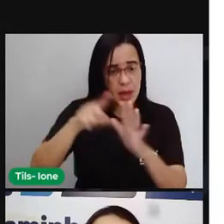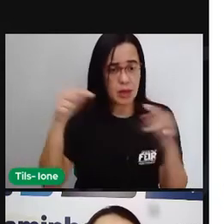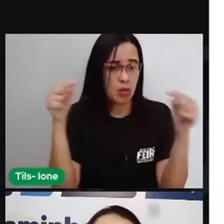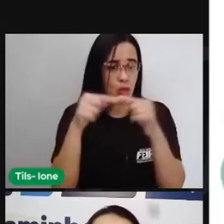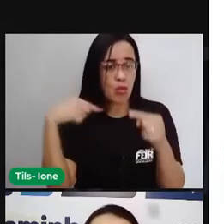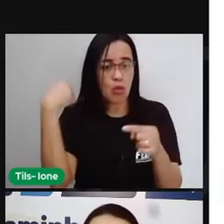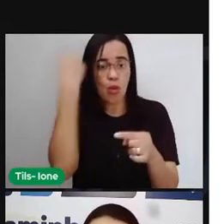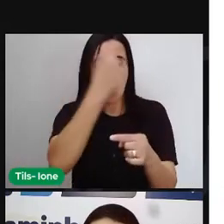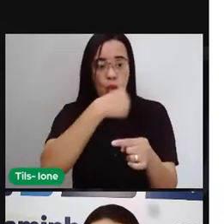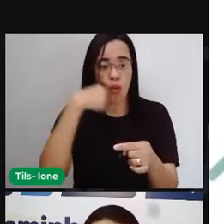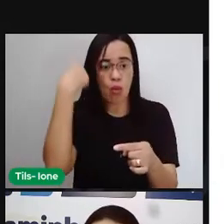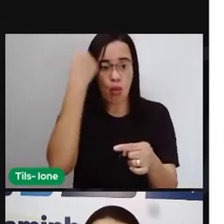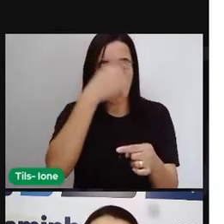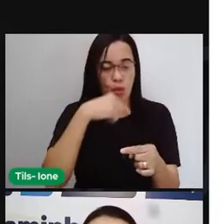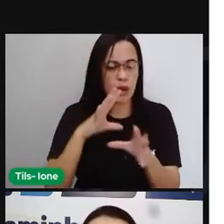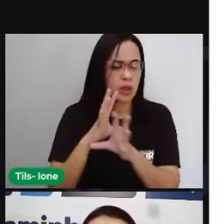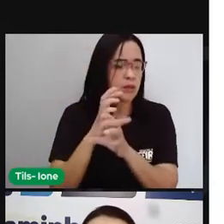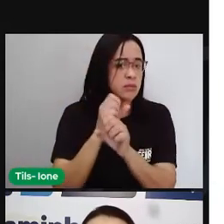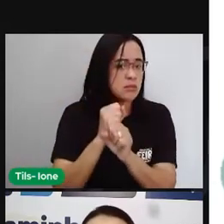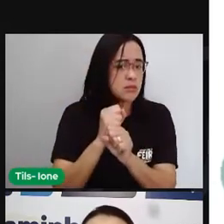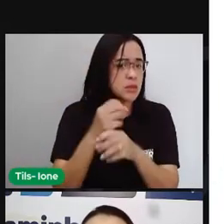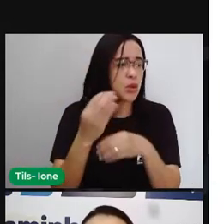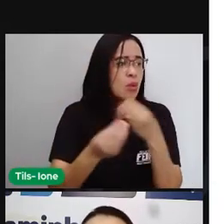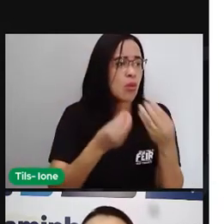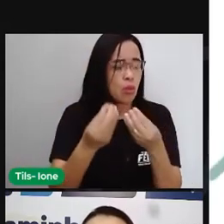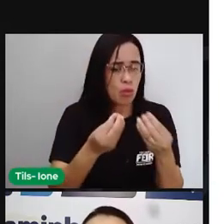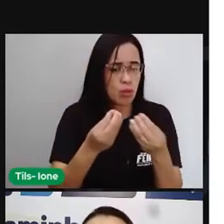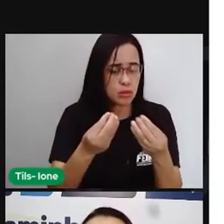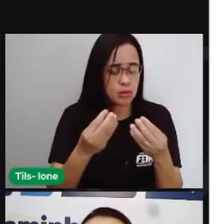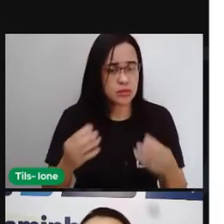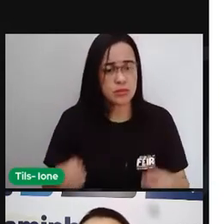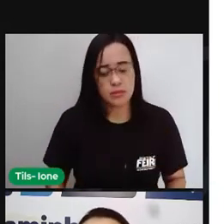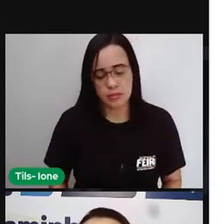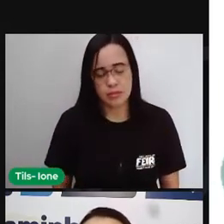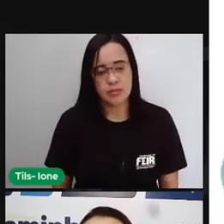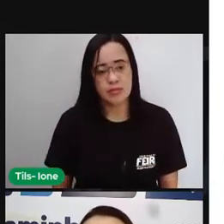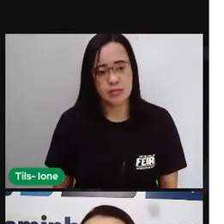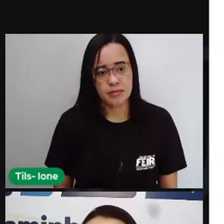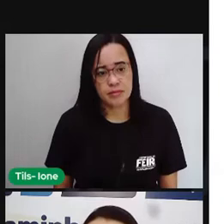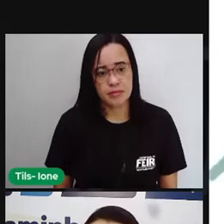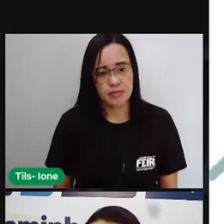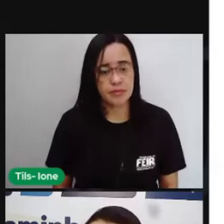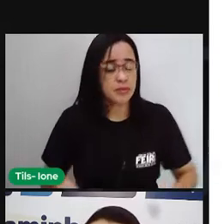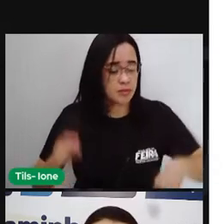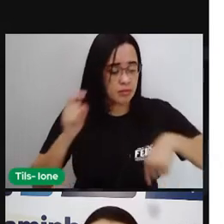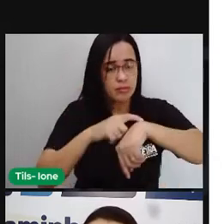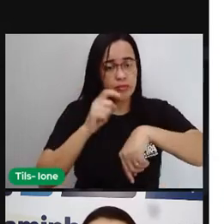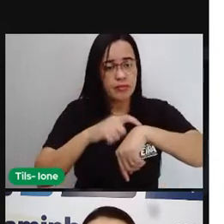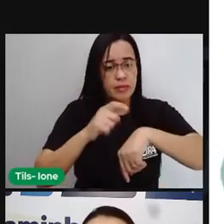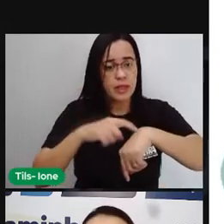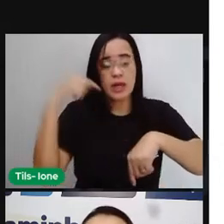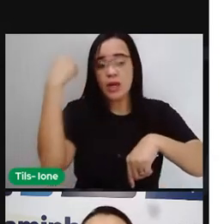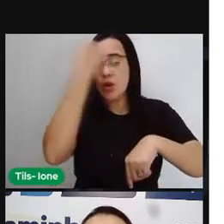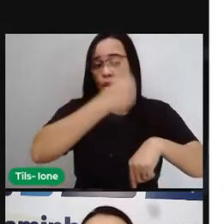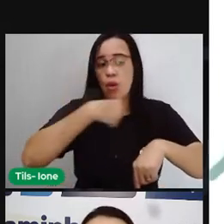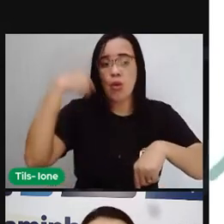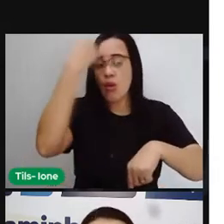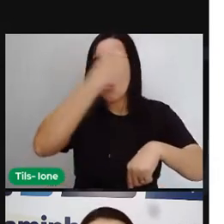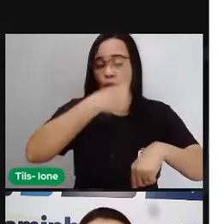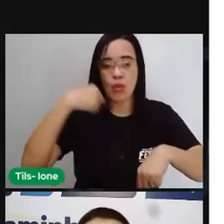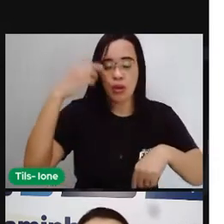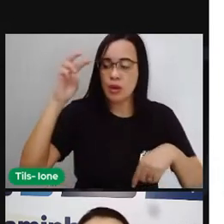antes de tudo aqui um cálculo pra saber quanto esse valor é que valeria em horas. Porque não tá perguntando em